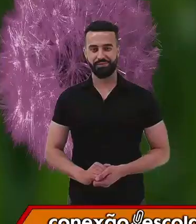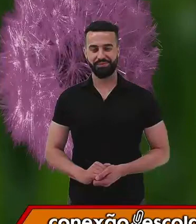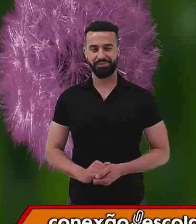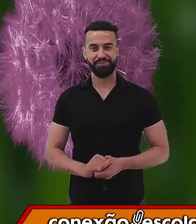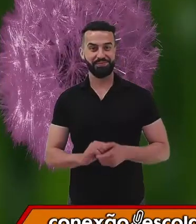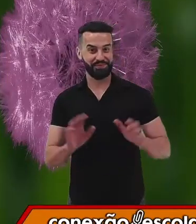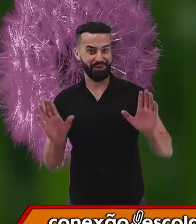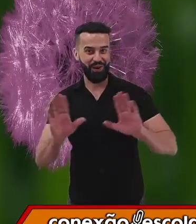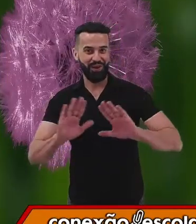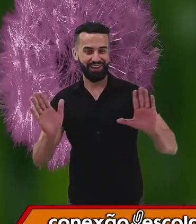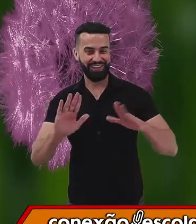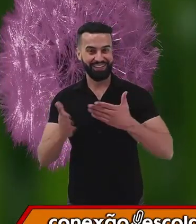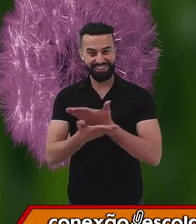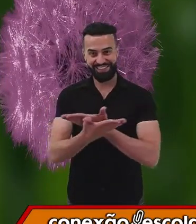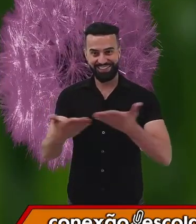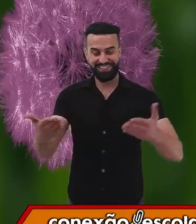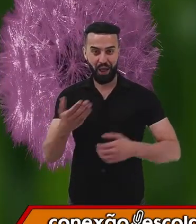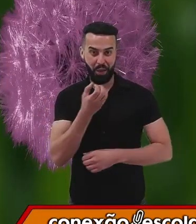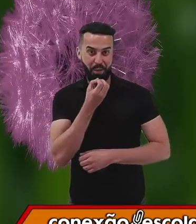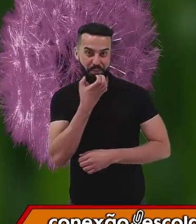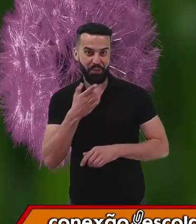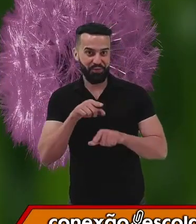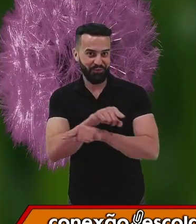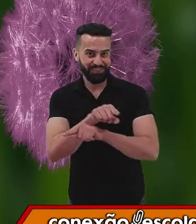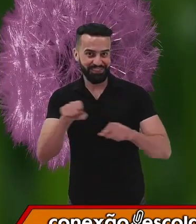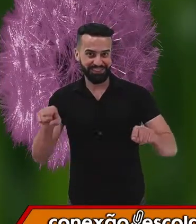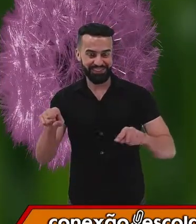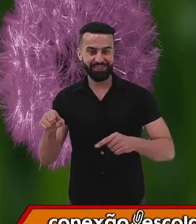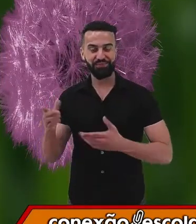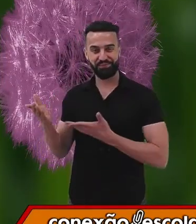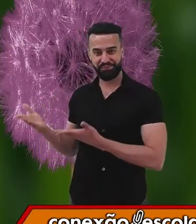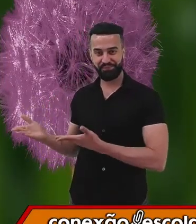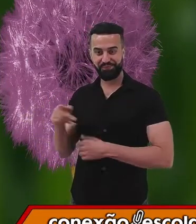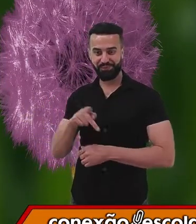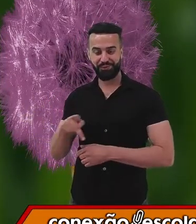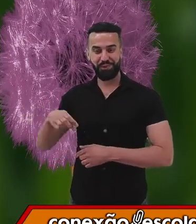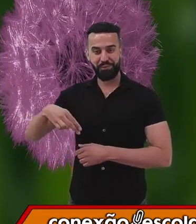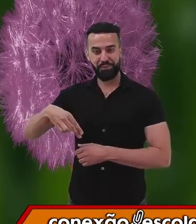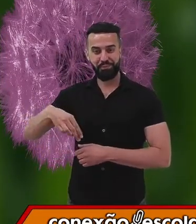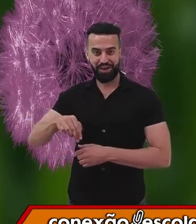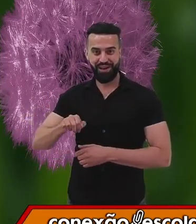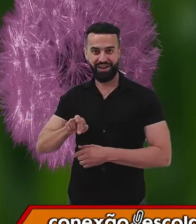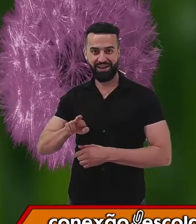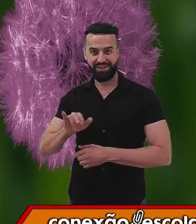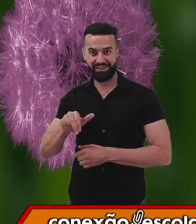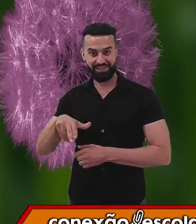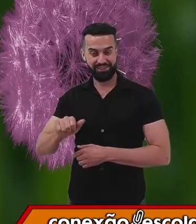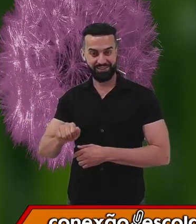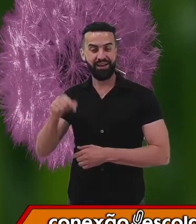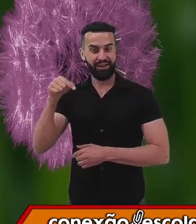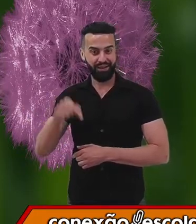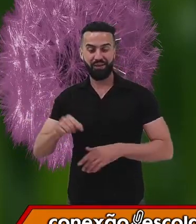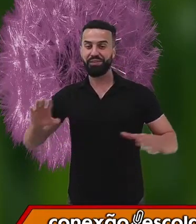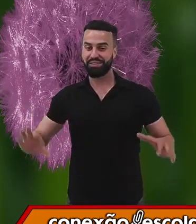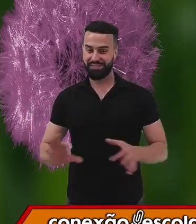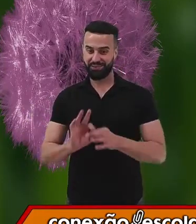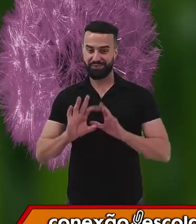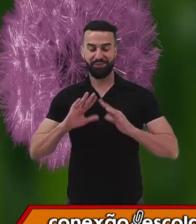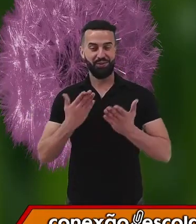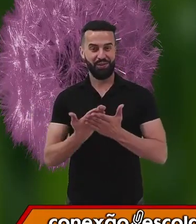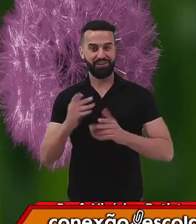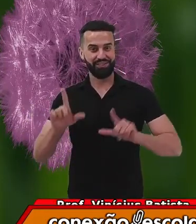Olá, tudo bem com você? Eu sou a professora Mariana Araguaia e estou aqui hoje no Conexão Escola TV,